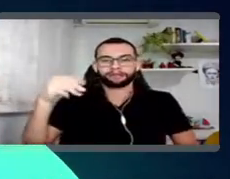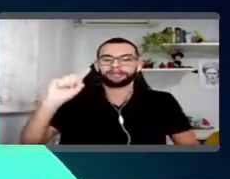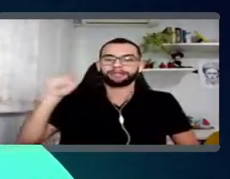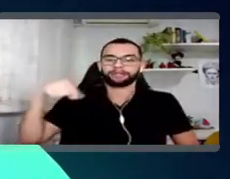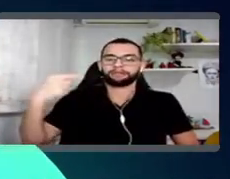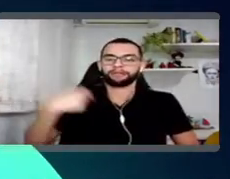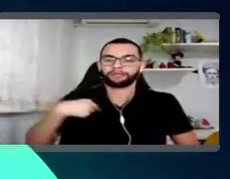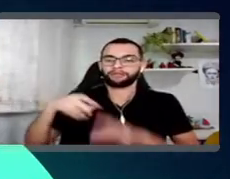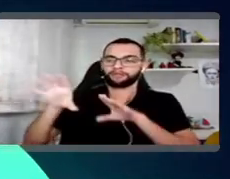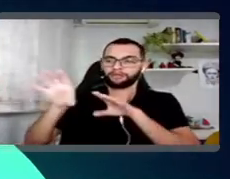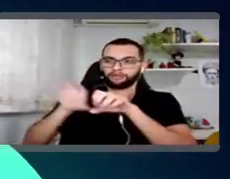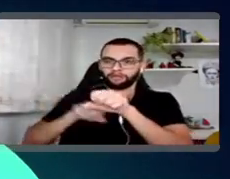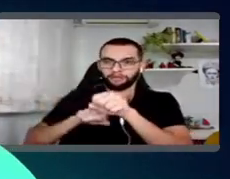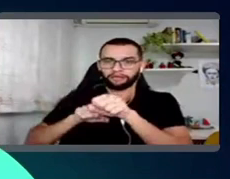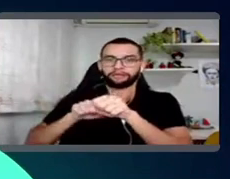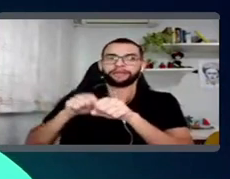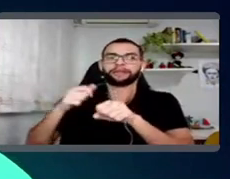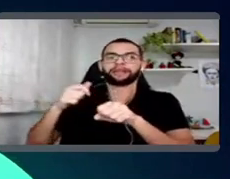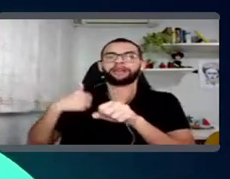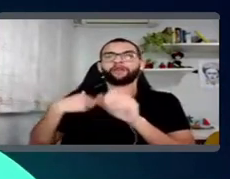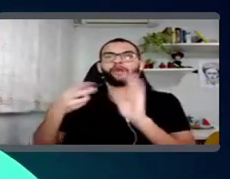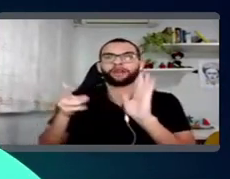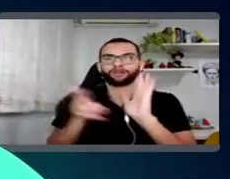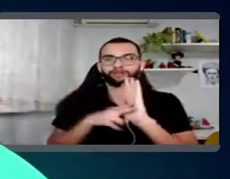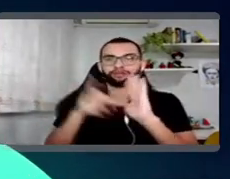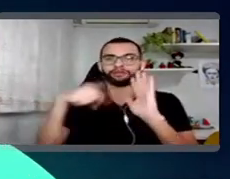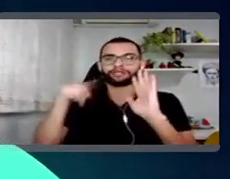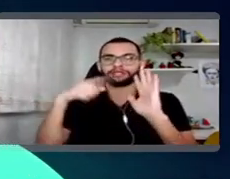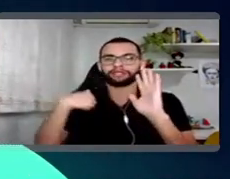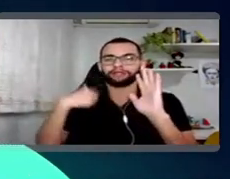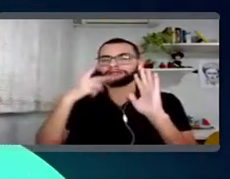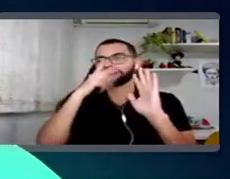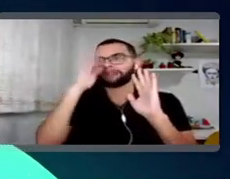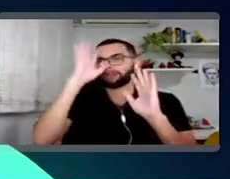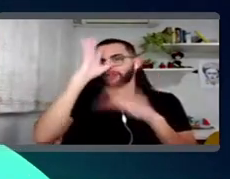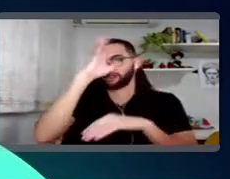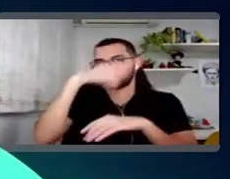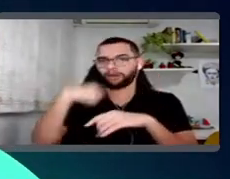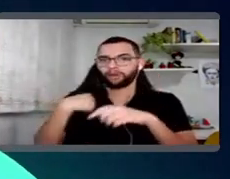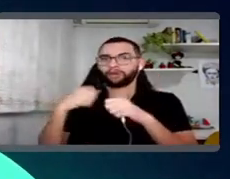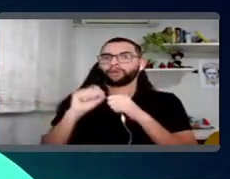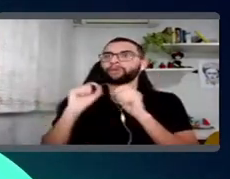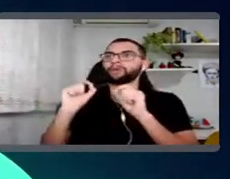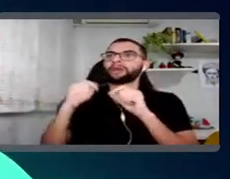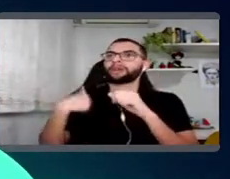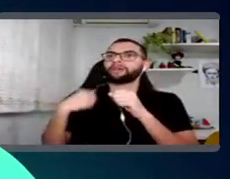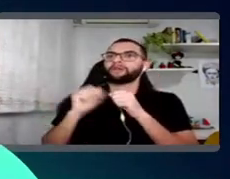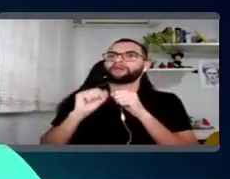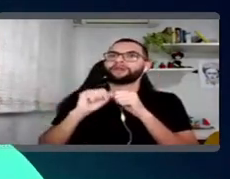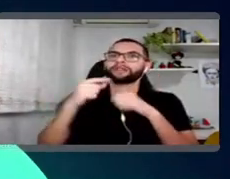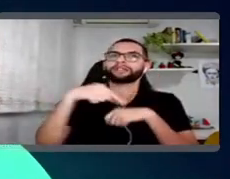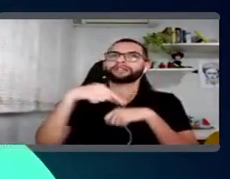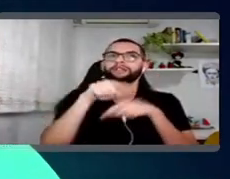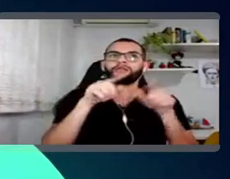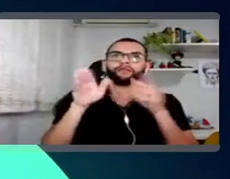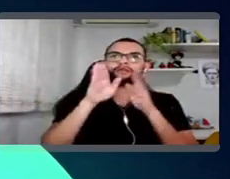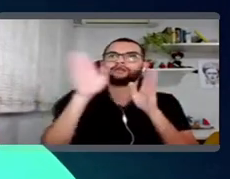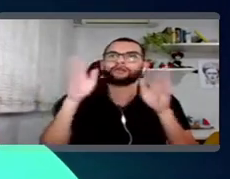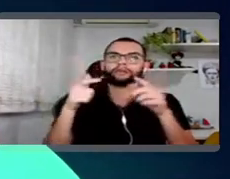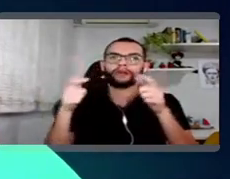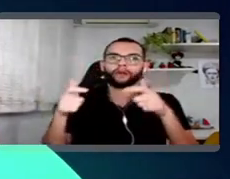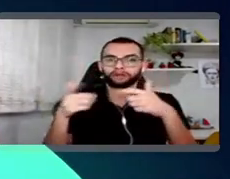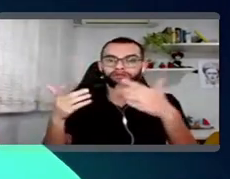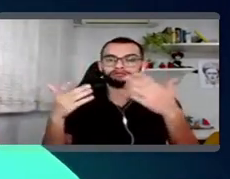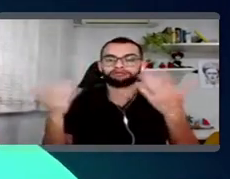E depois, assim que eu me formei, confesso para vocês que completamente perdido aí no mundo. Pô, o que eu vou fazer? Para onde que eu vou? Eu caí de